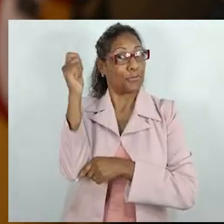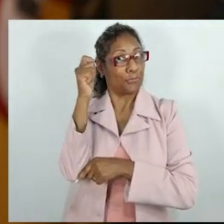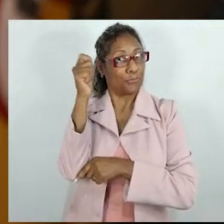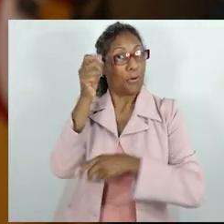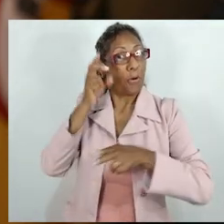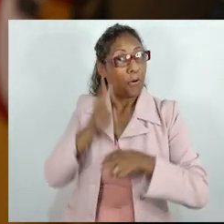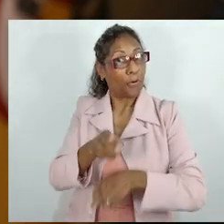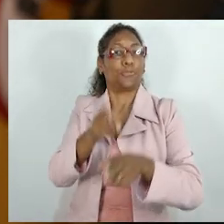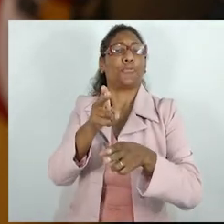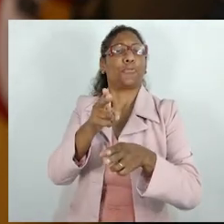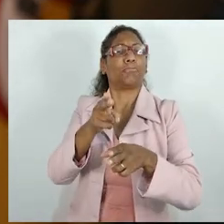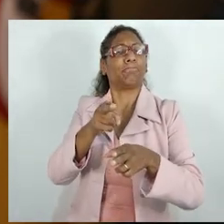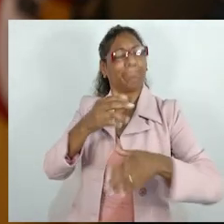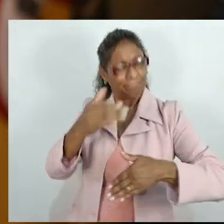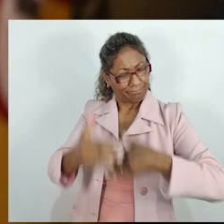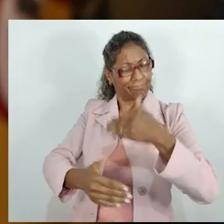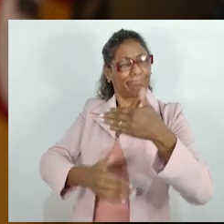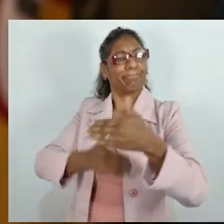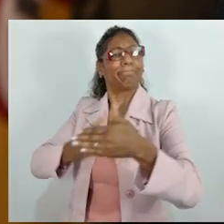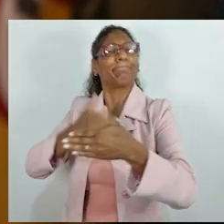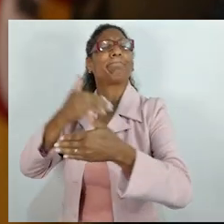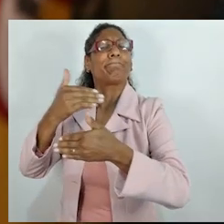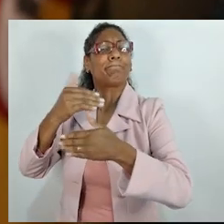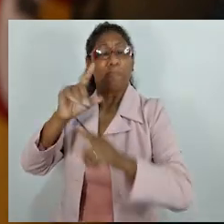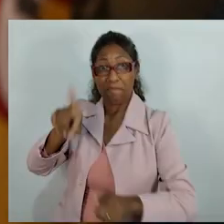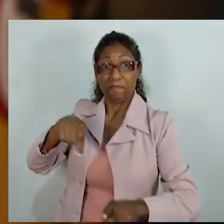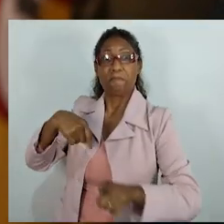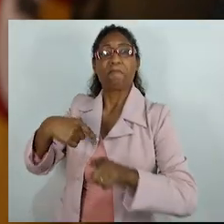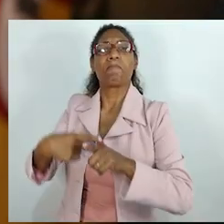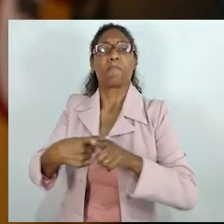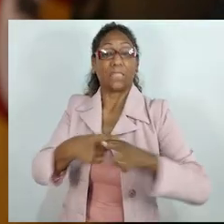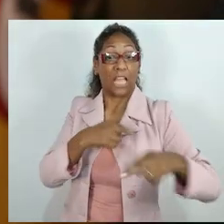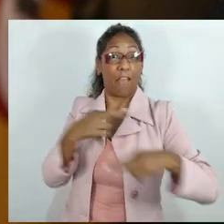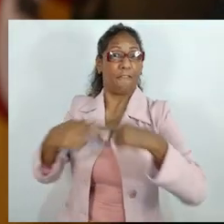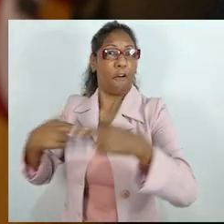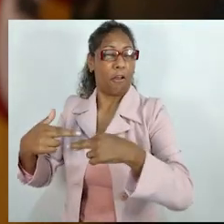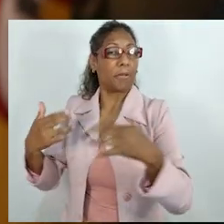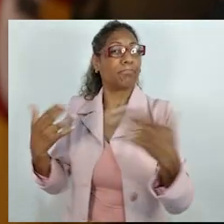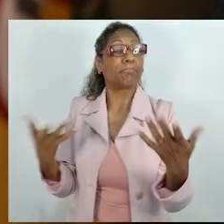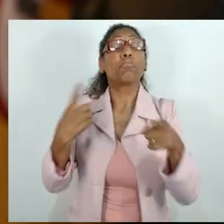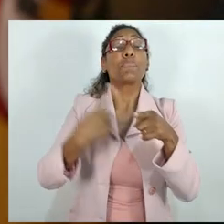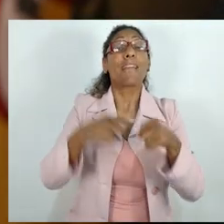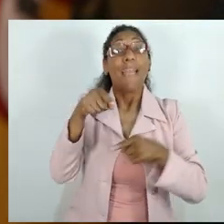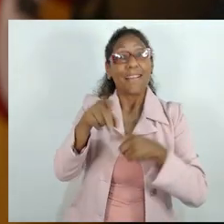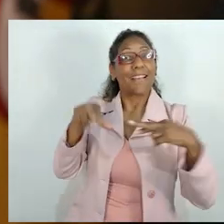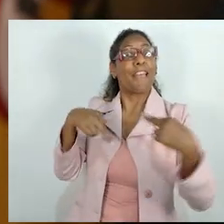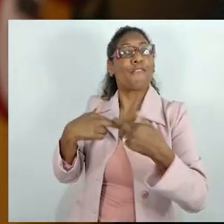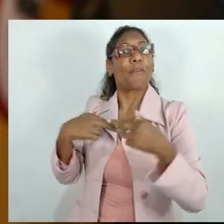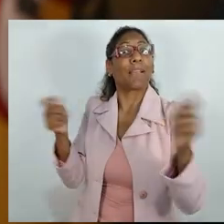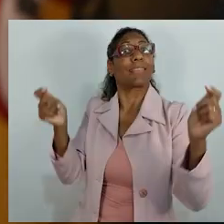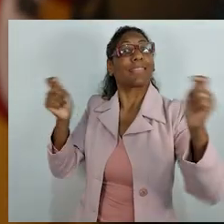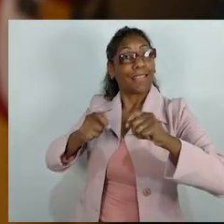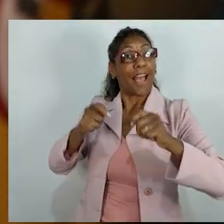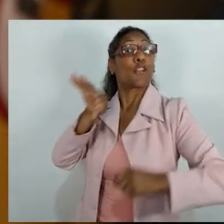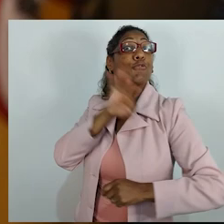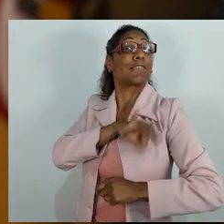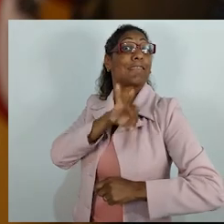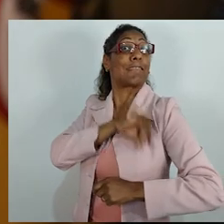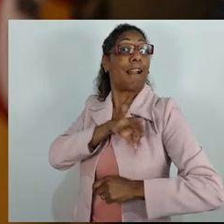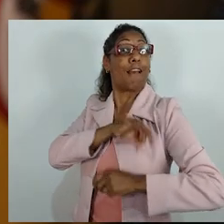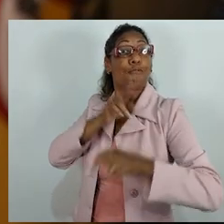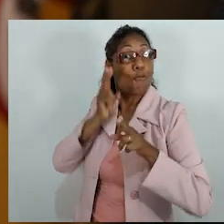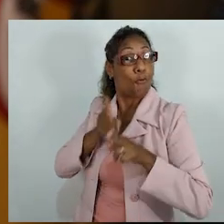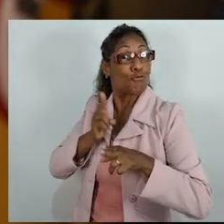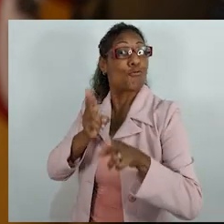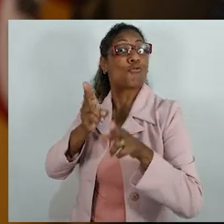que o Rio Grande do Sul continue nesse caminho e que aprofunde as reformas da máquina pública, porque são essas reformas que permitirão